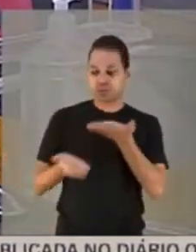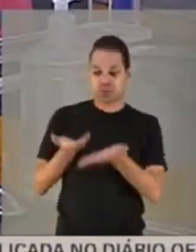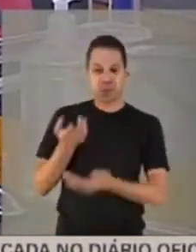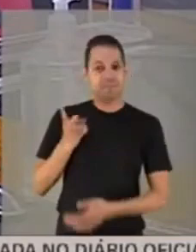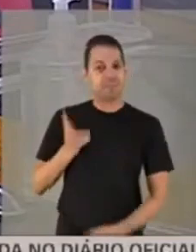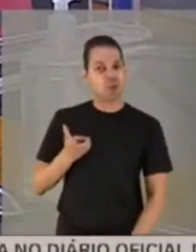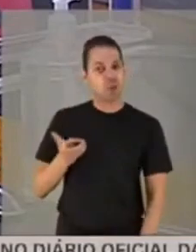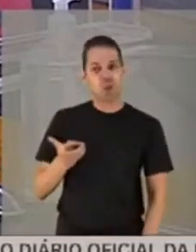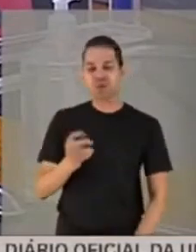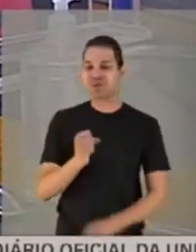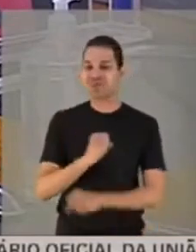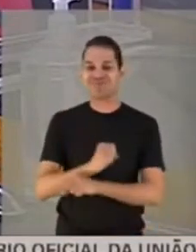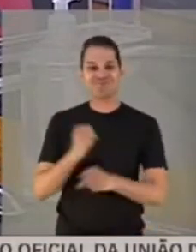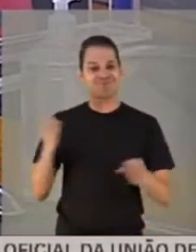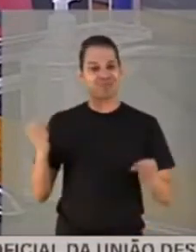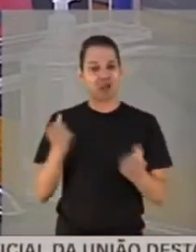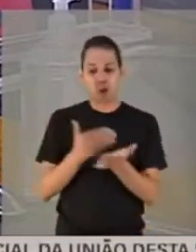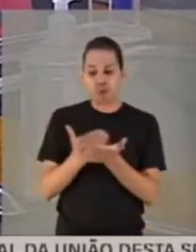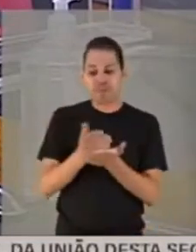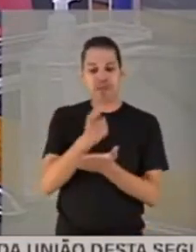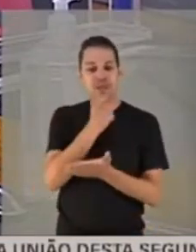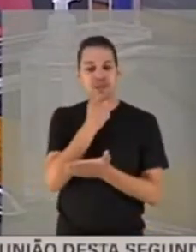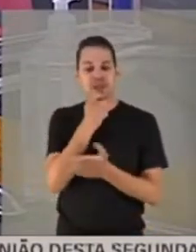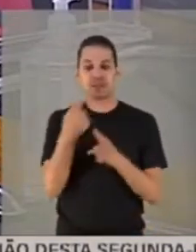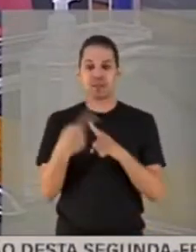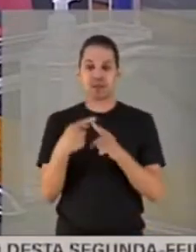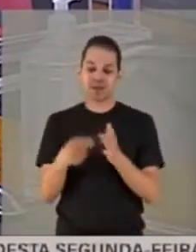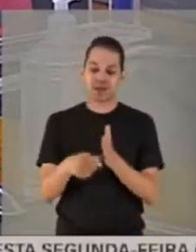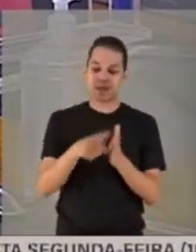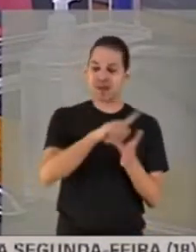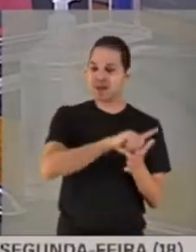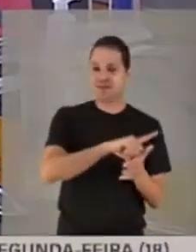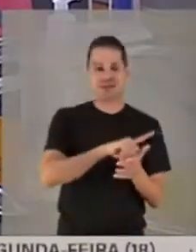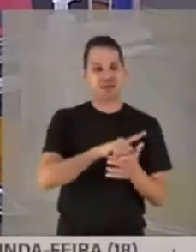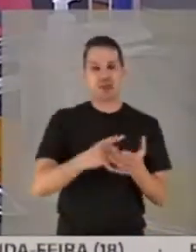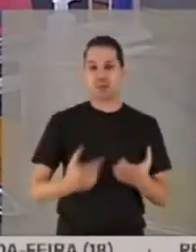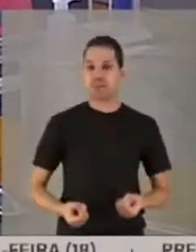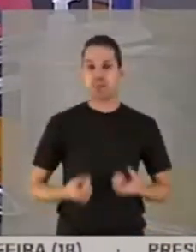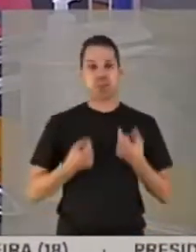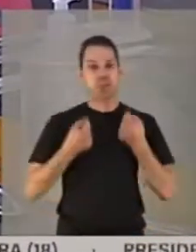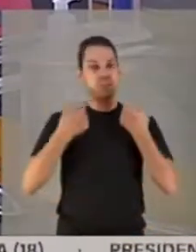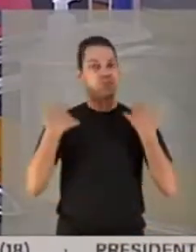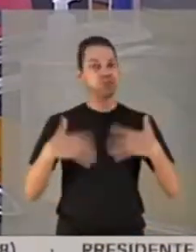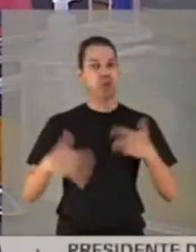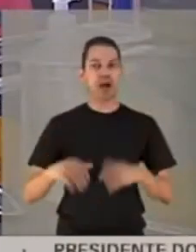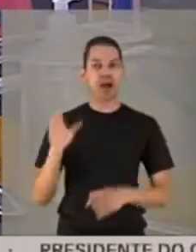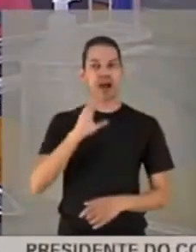nem começar. O que antes dava, não dava mais bem rapidamente.